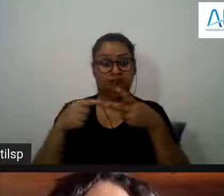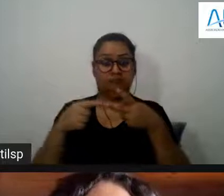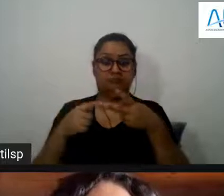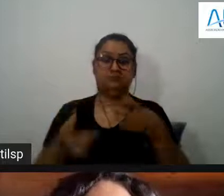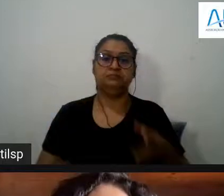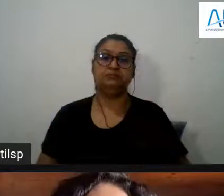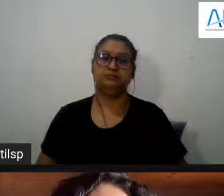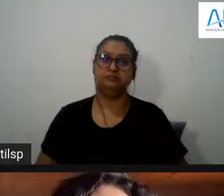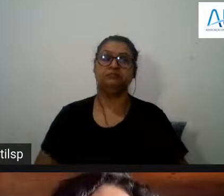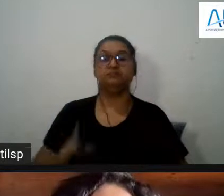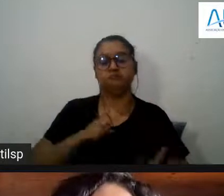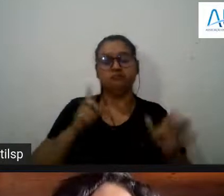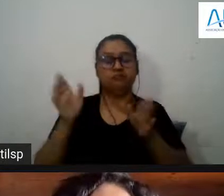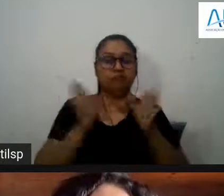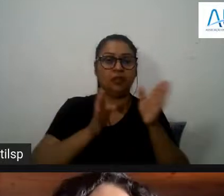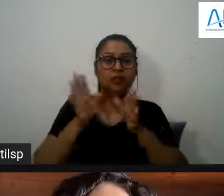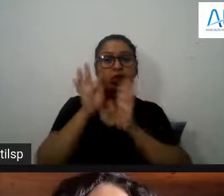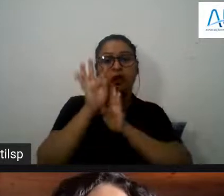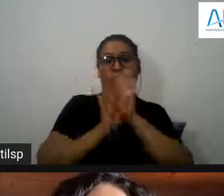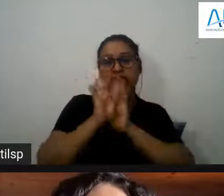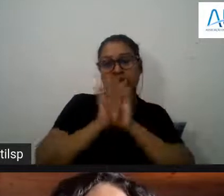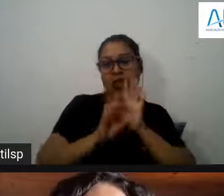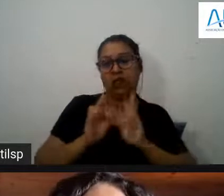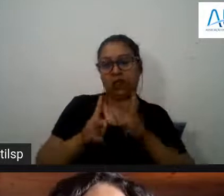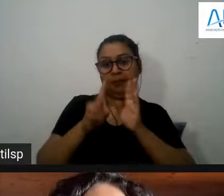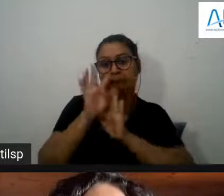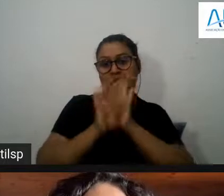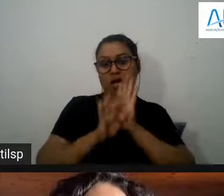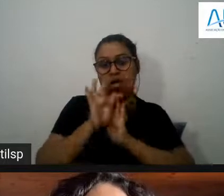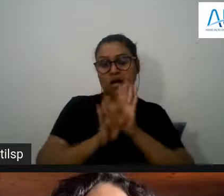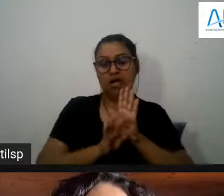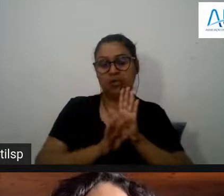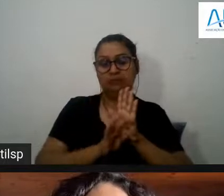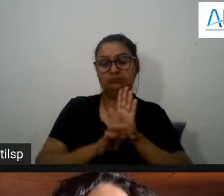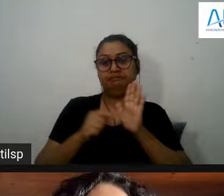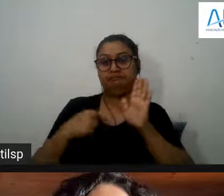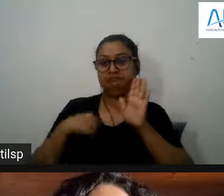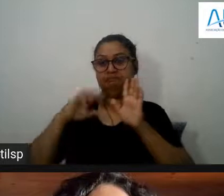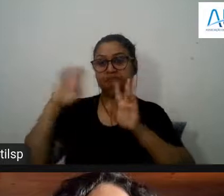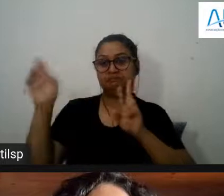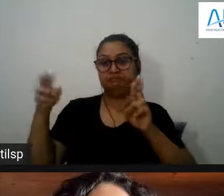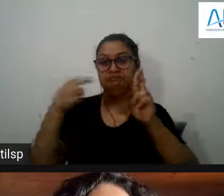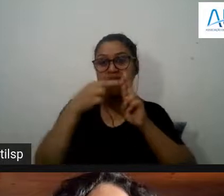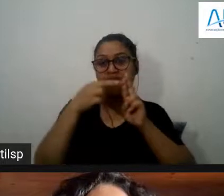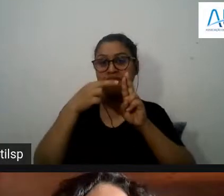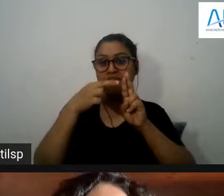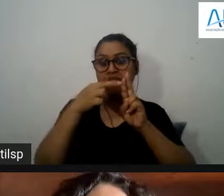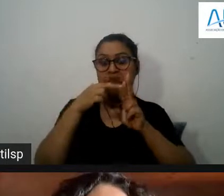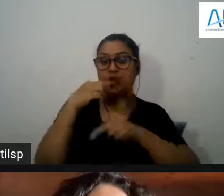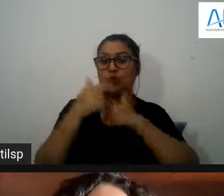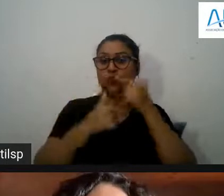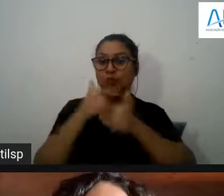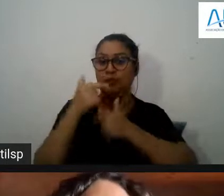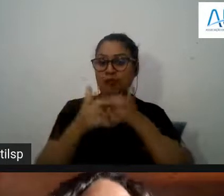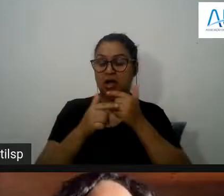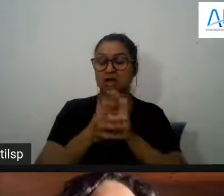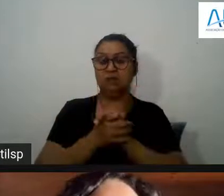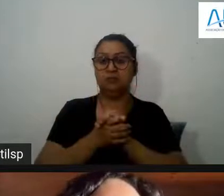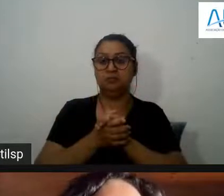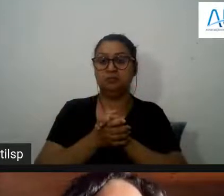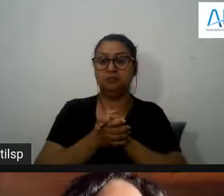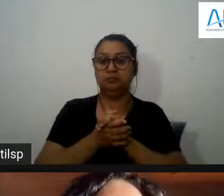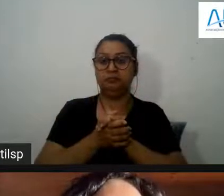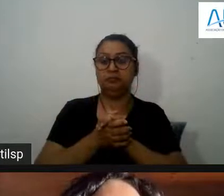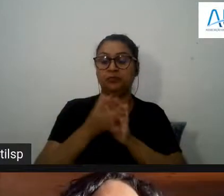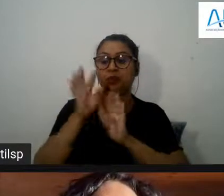na linha mais do texto em si mesmo está relacionado a esse texto no trabalho com os